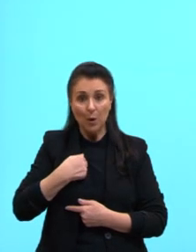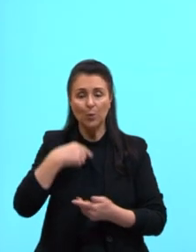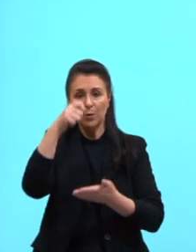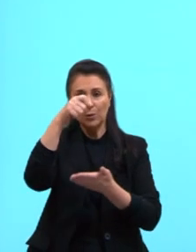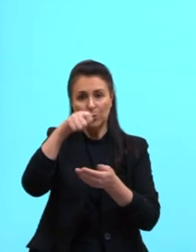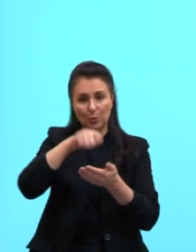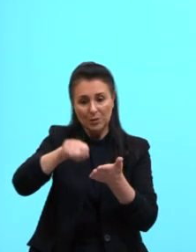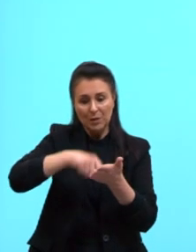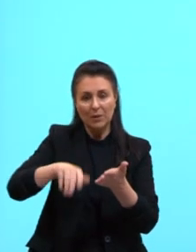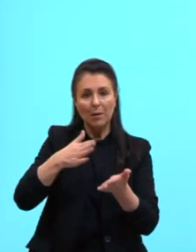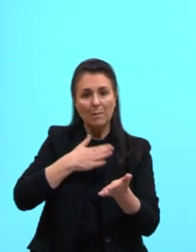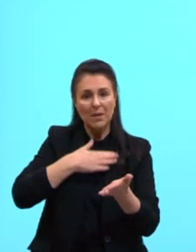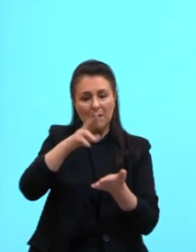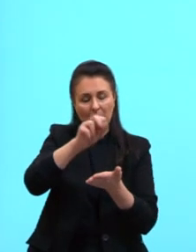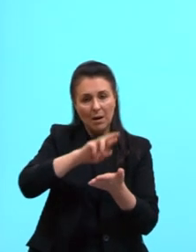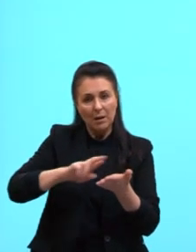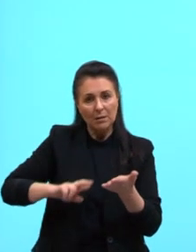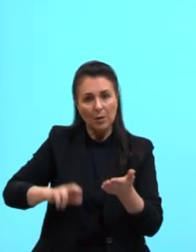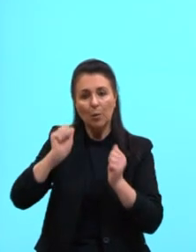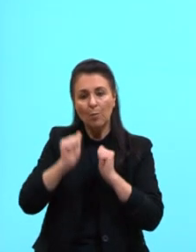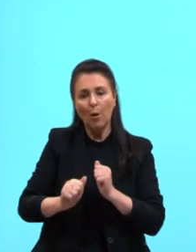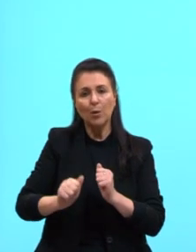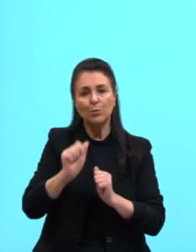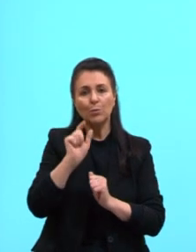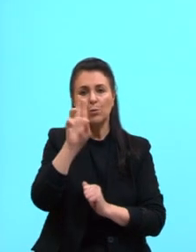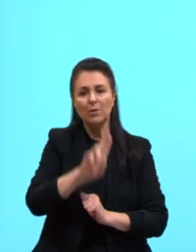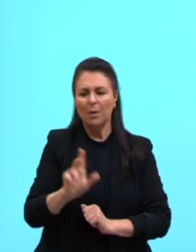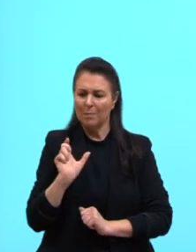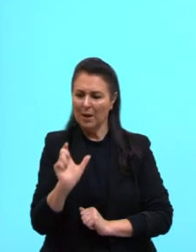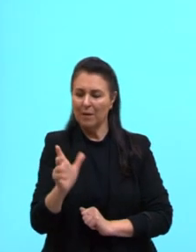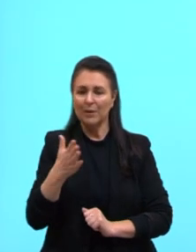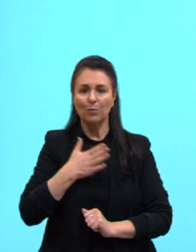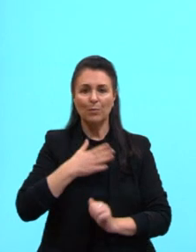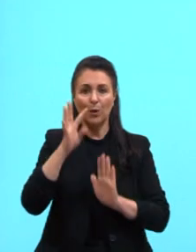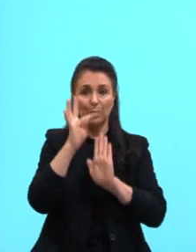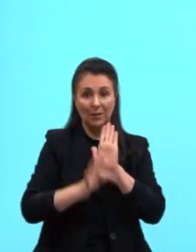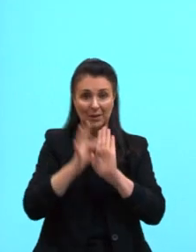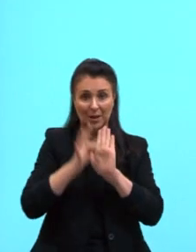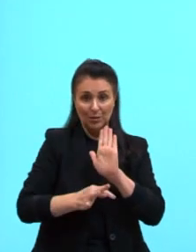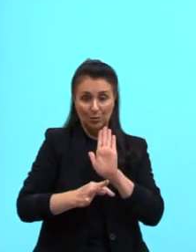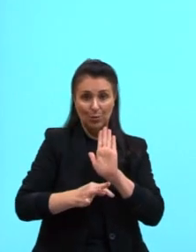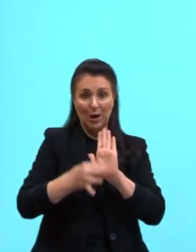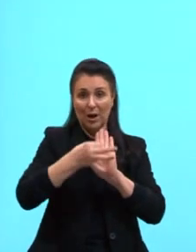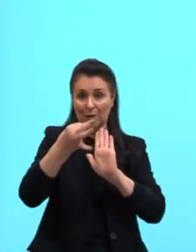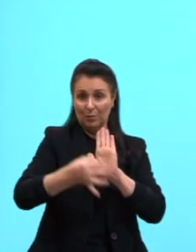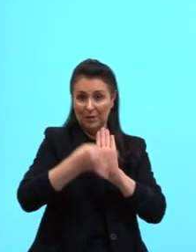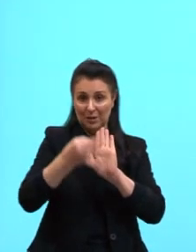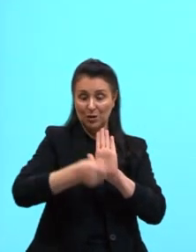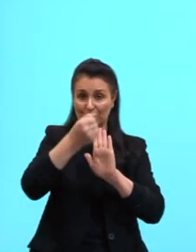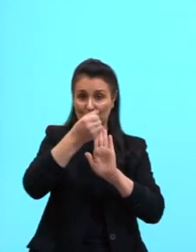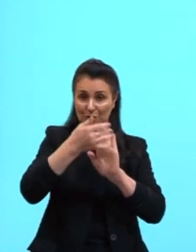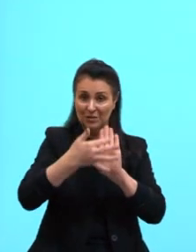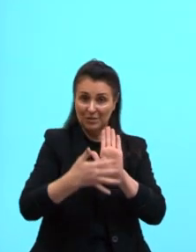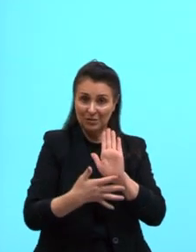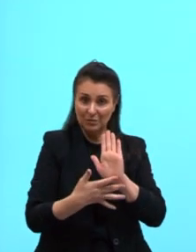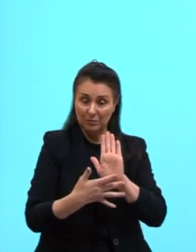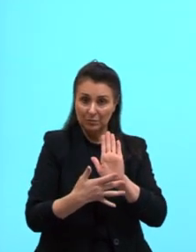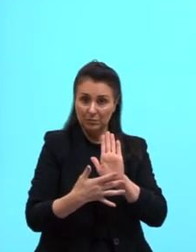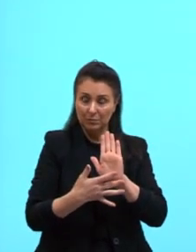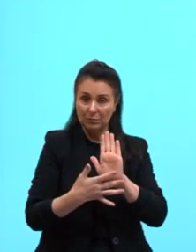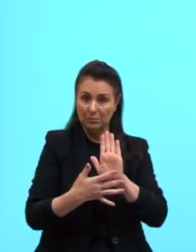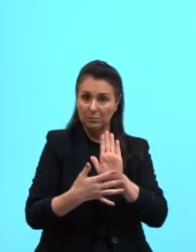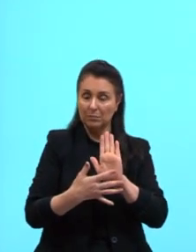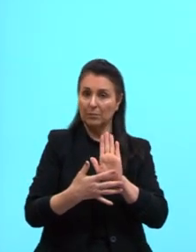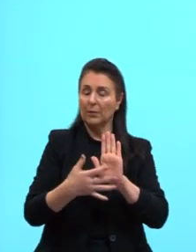palavras que vão compor o meu texto dissertativo-argumentativo. Ao sair da ficção,